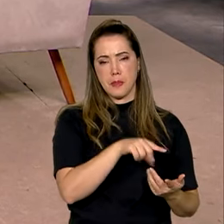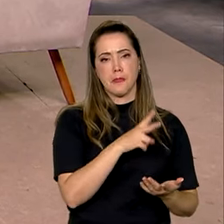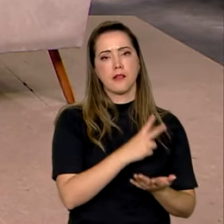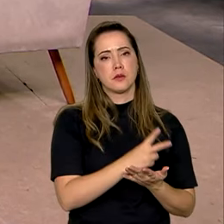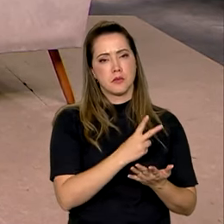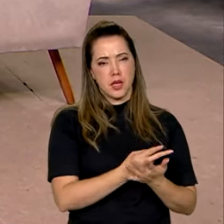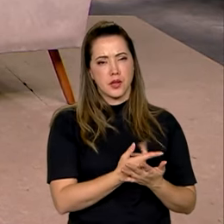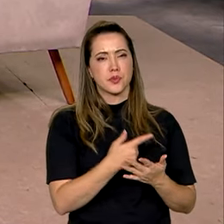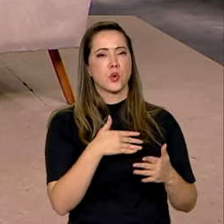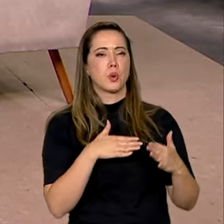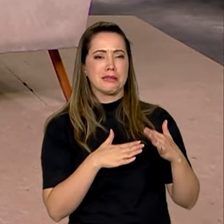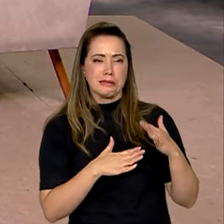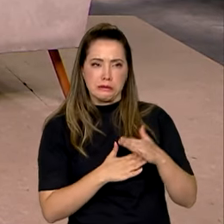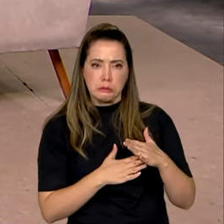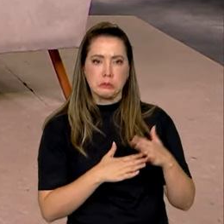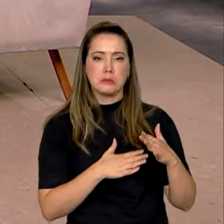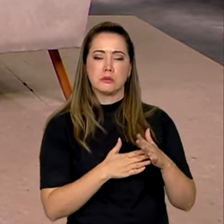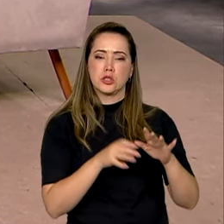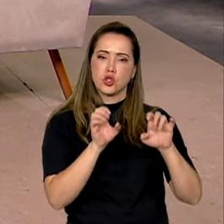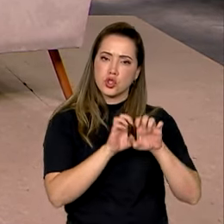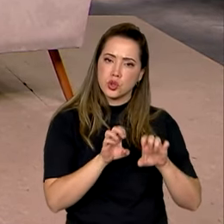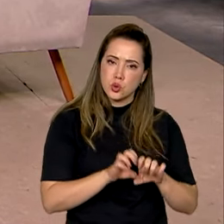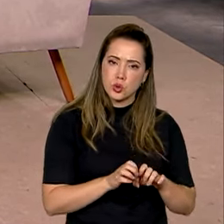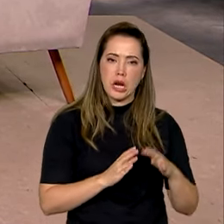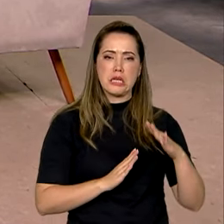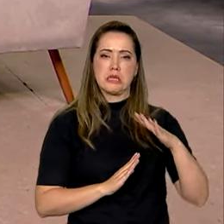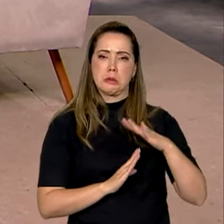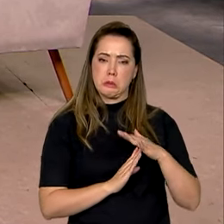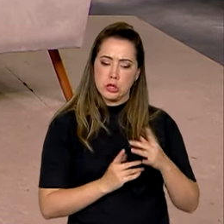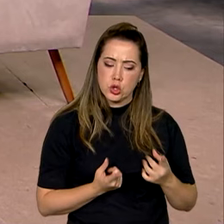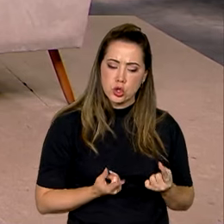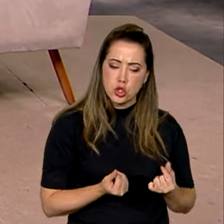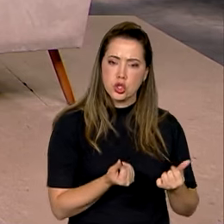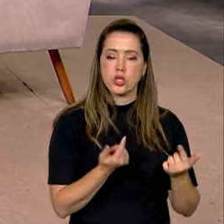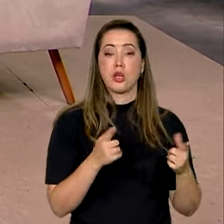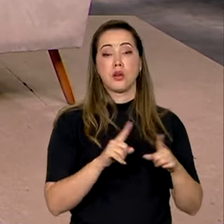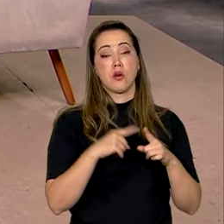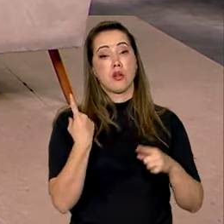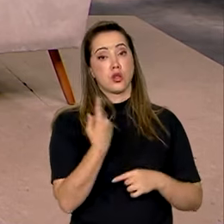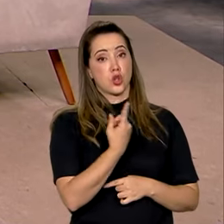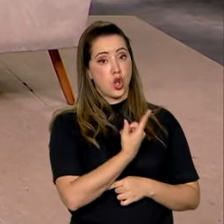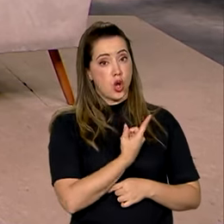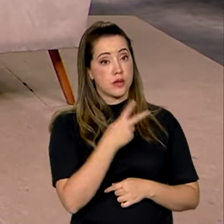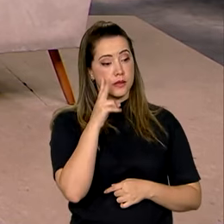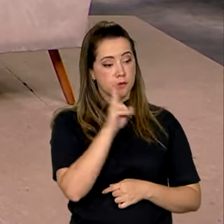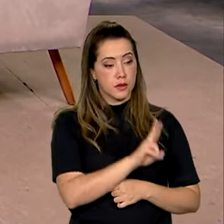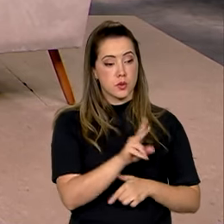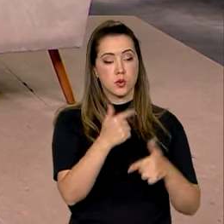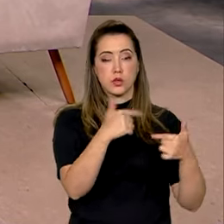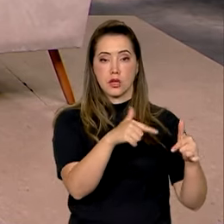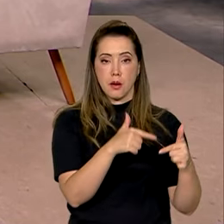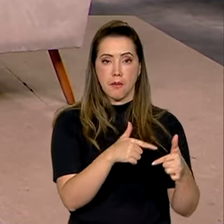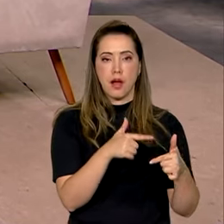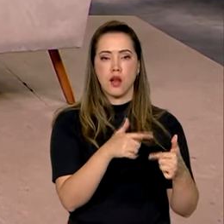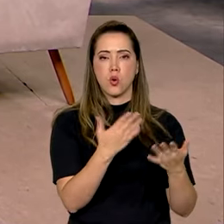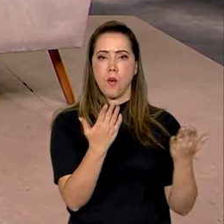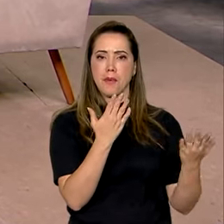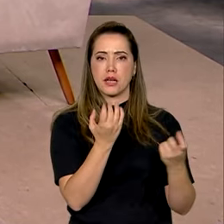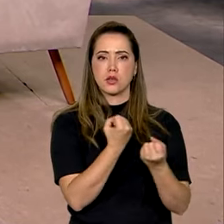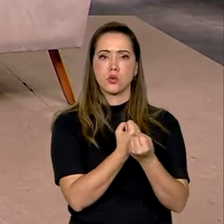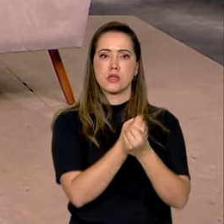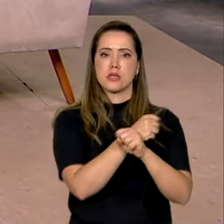estruturais e de recursos, a inspeção do trabalho, a Auditoria Fiscal do Trabalho considera o combate ao trabalho escravo como absolutamente